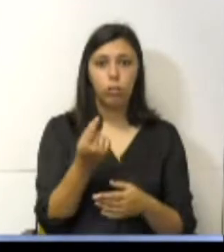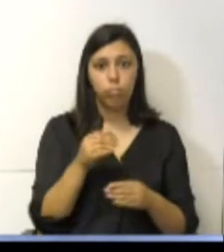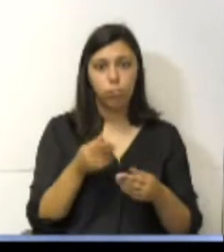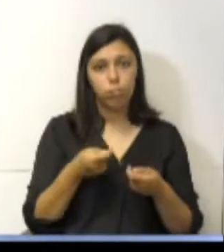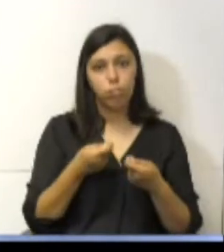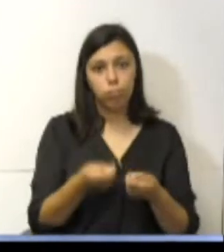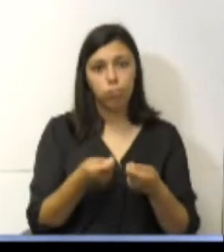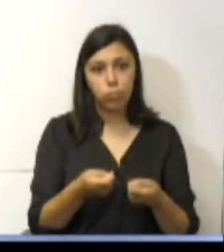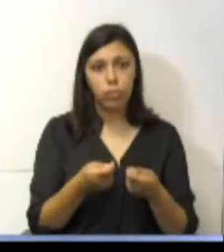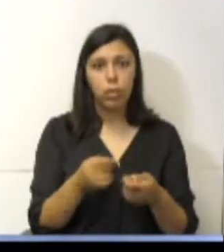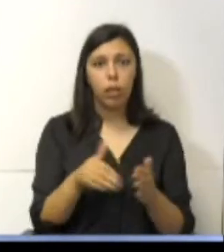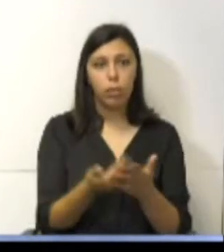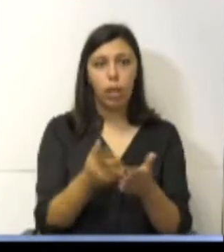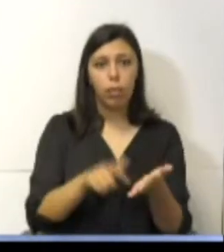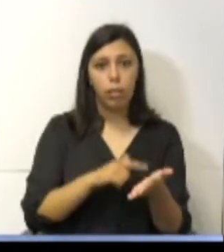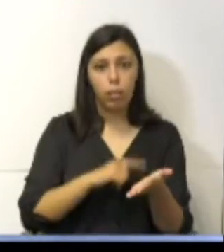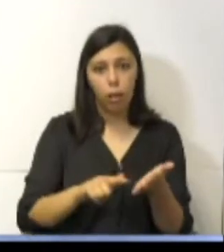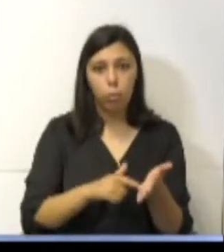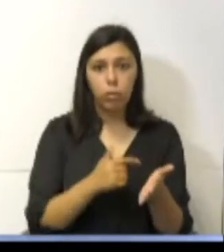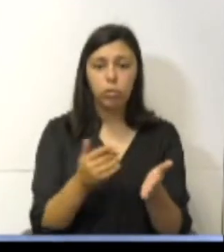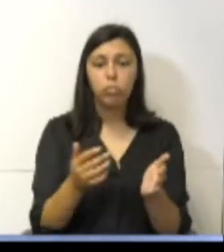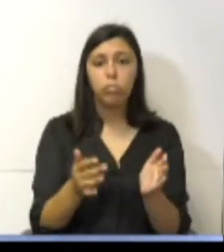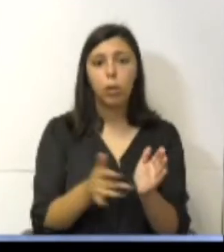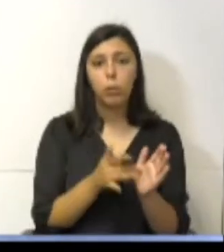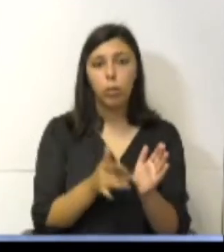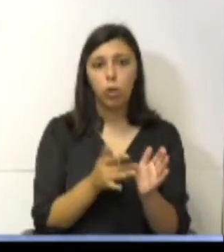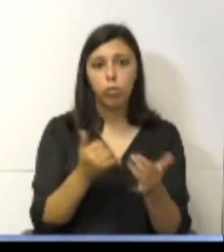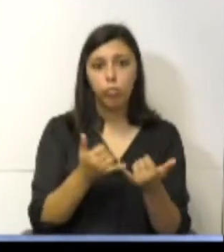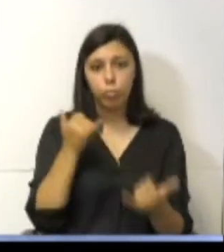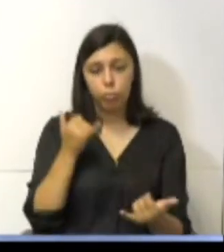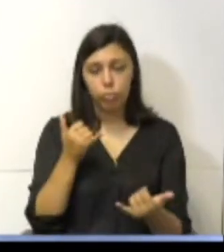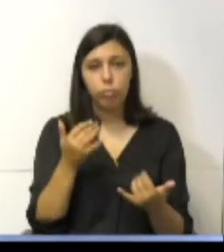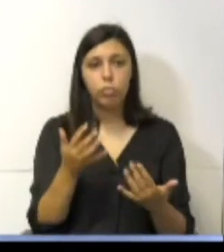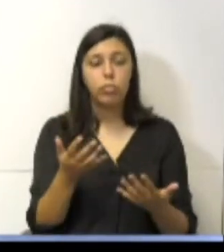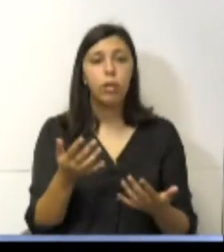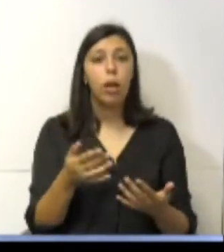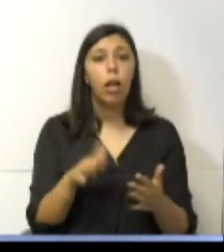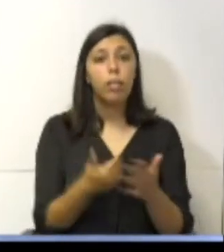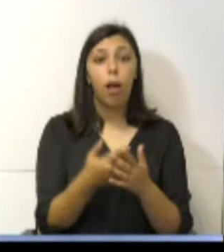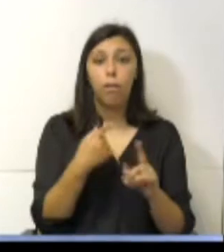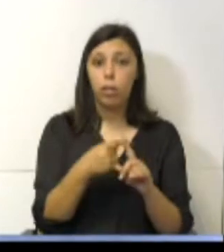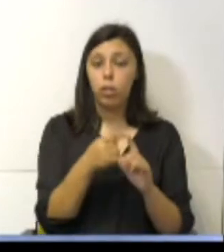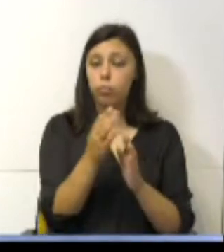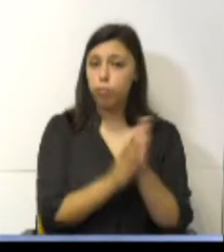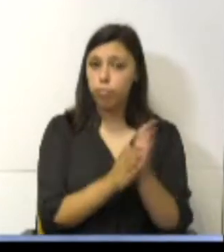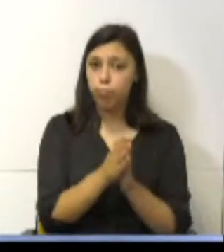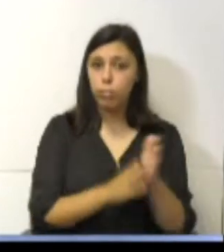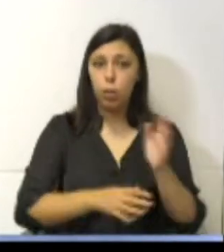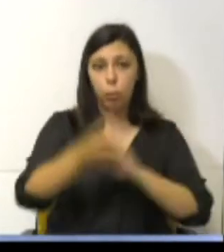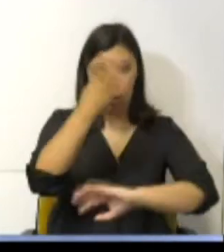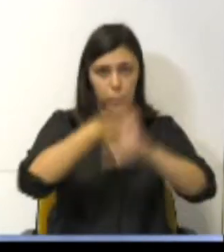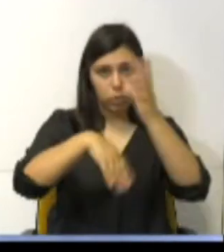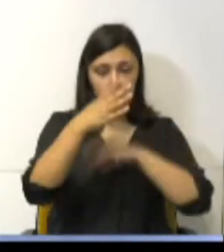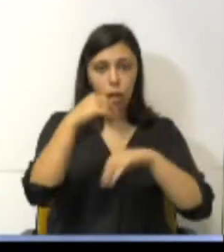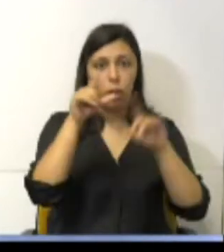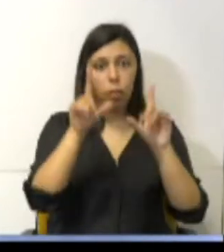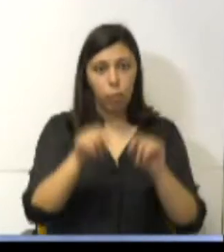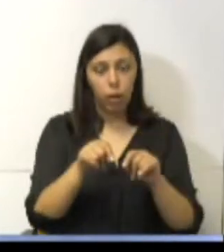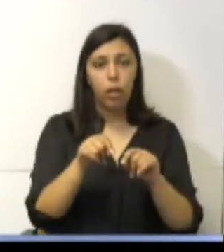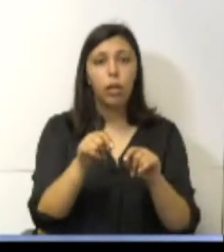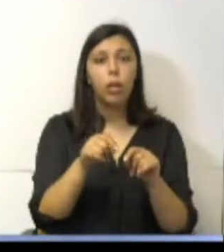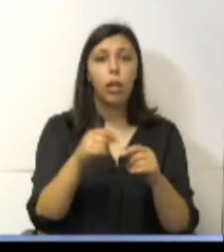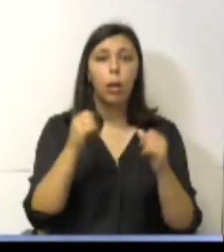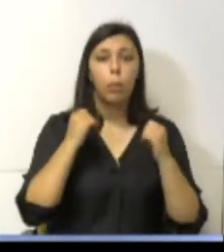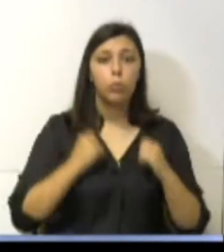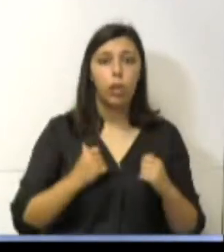na introdução dos tablets e dos manuais digitais, oferecendo imensas vantagens, não só no âmbito das aprendizagens, como também ao nível do país das